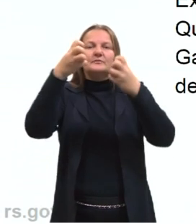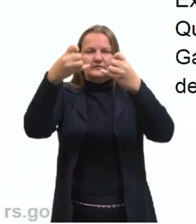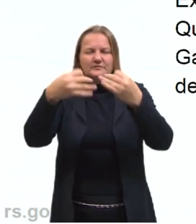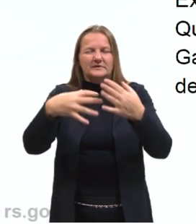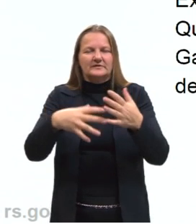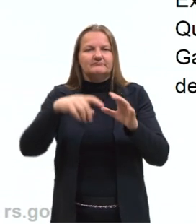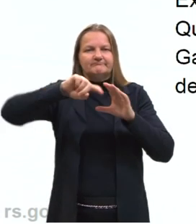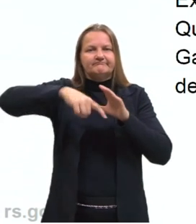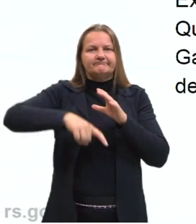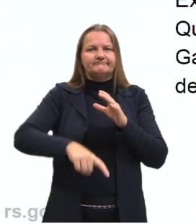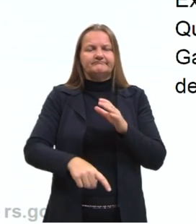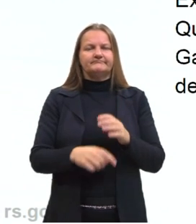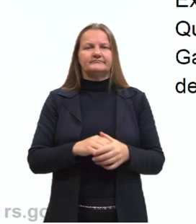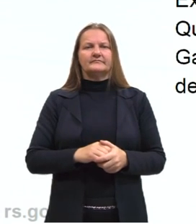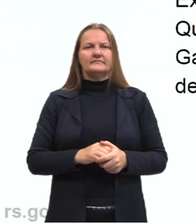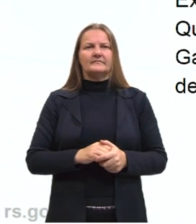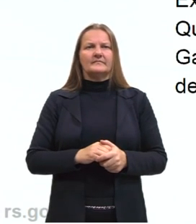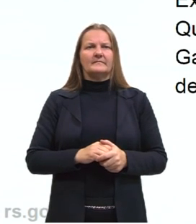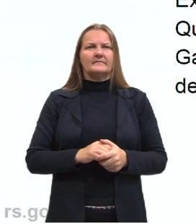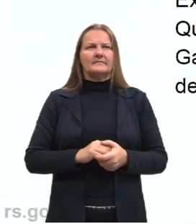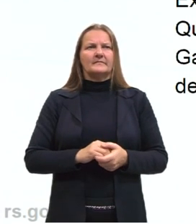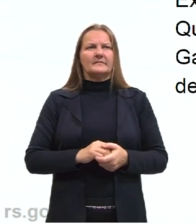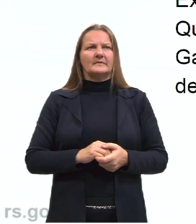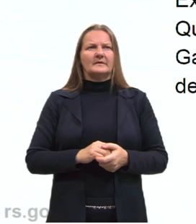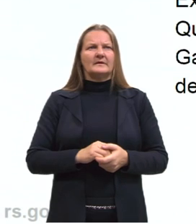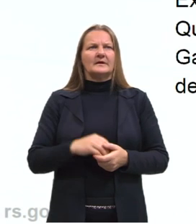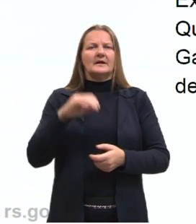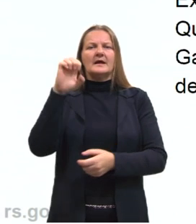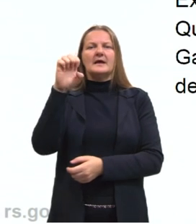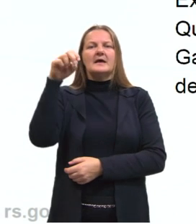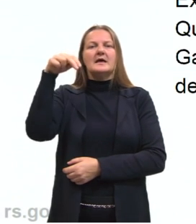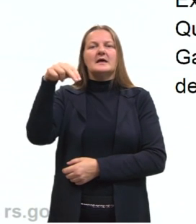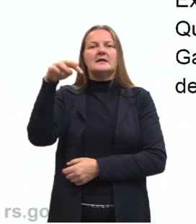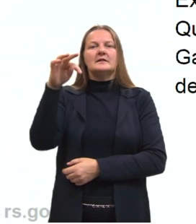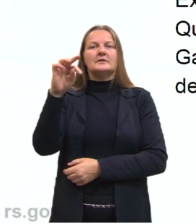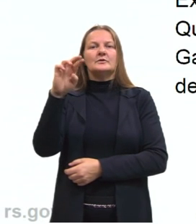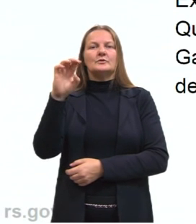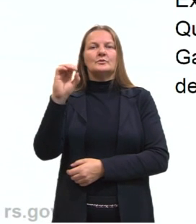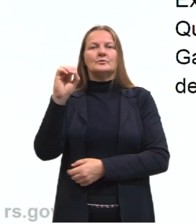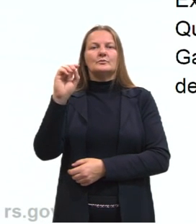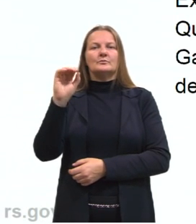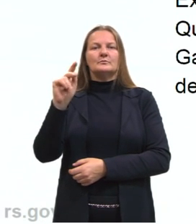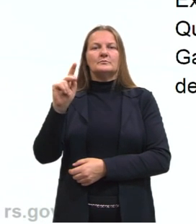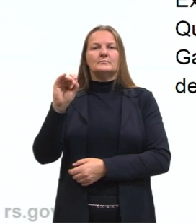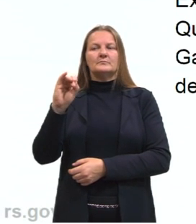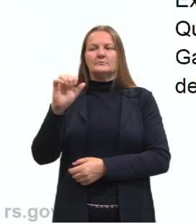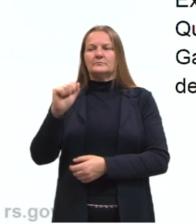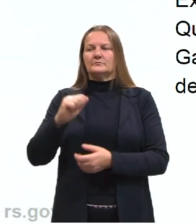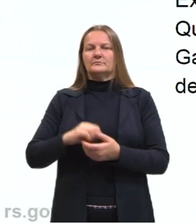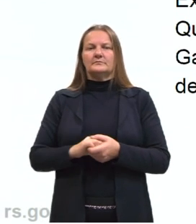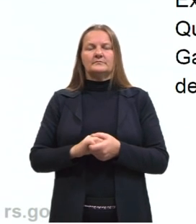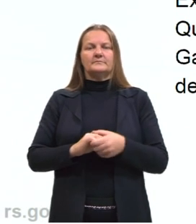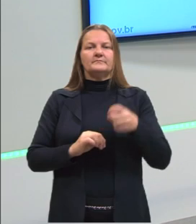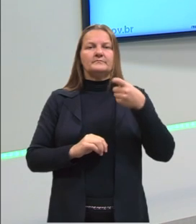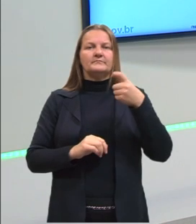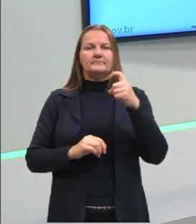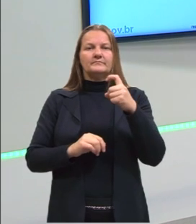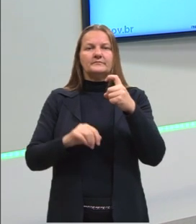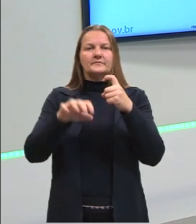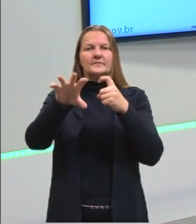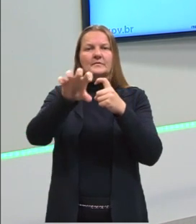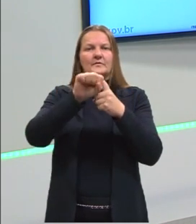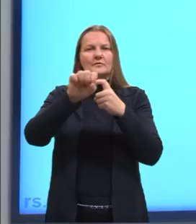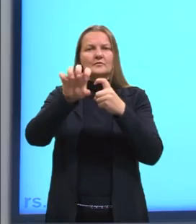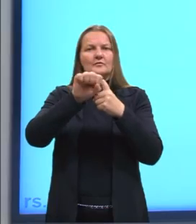disso, né? Aplicado é a questão da entropia, tá? Esse é um termo que a gente vai entender um pouquinho melhor. Então, a gente fala que na